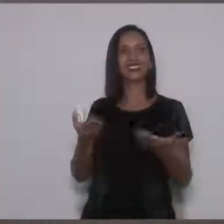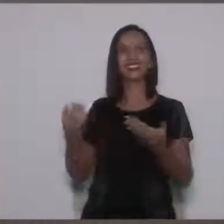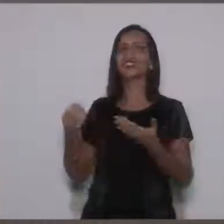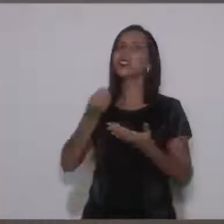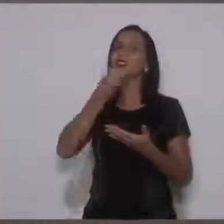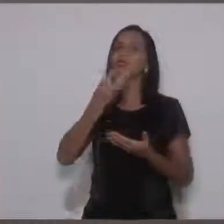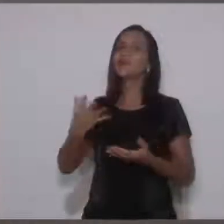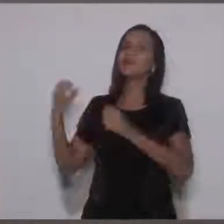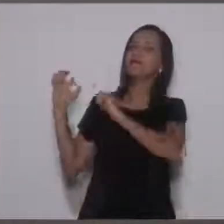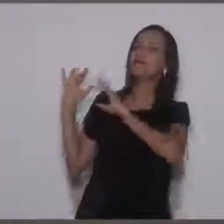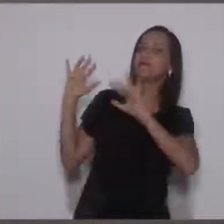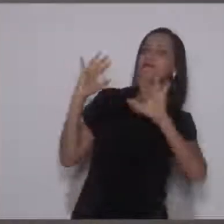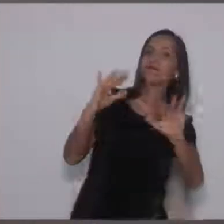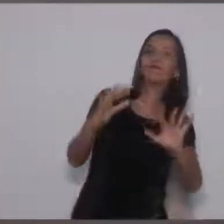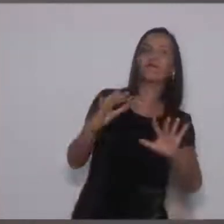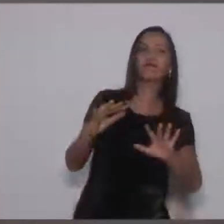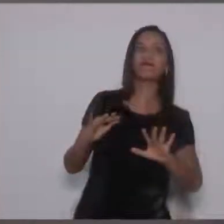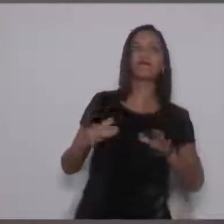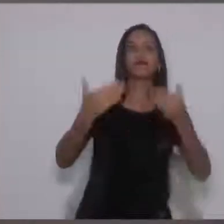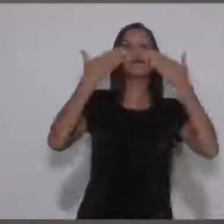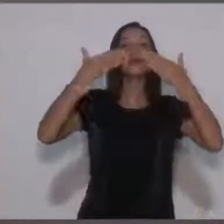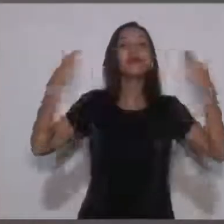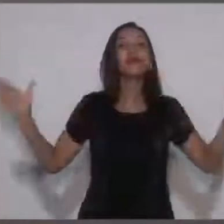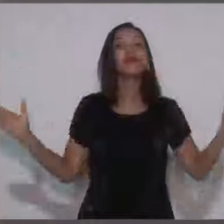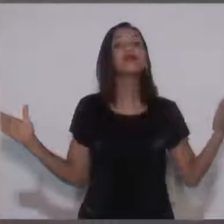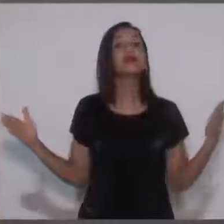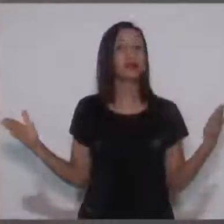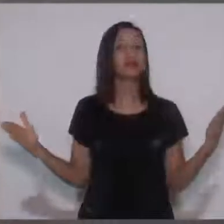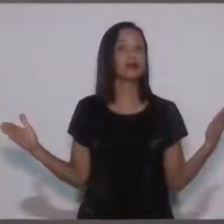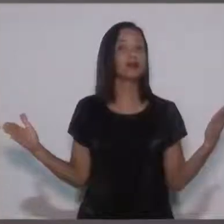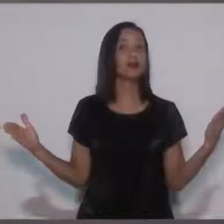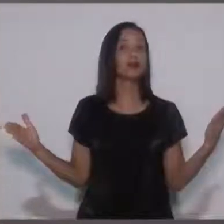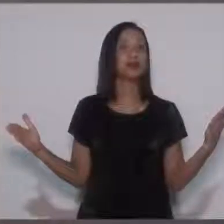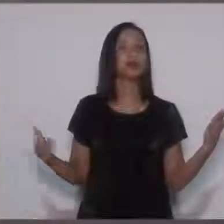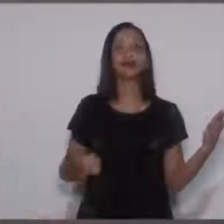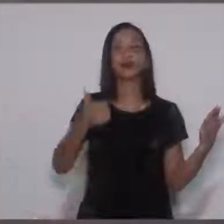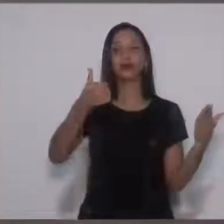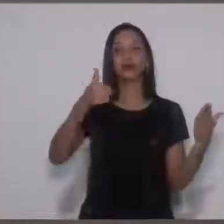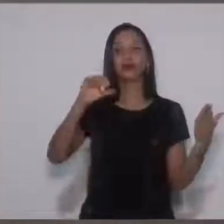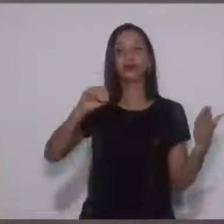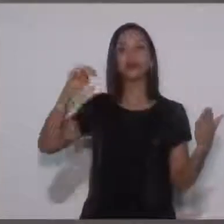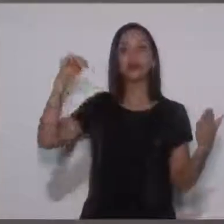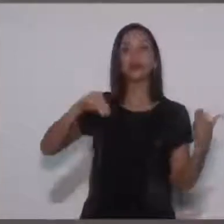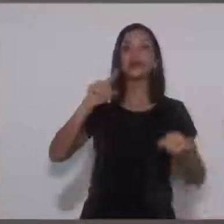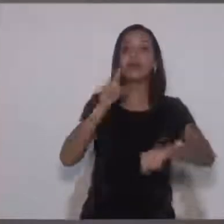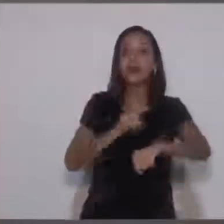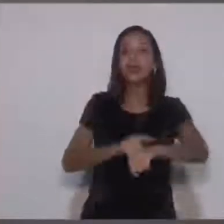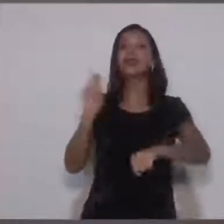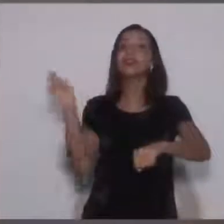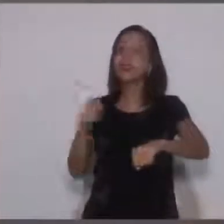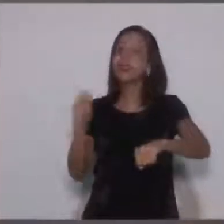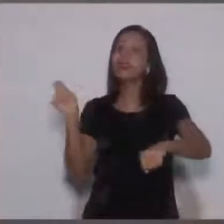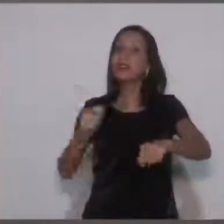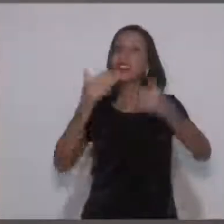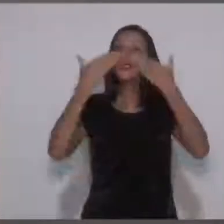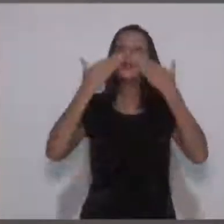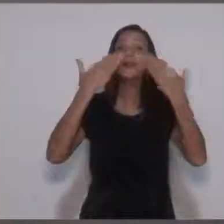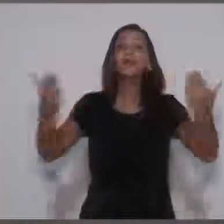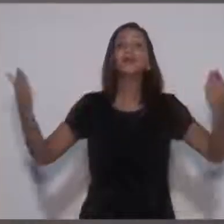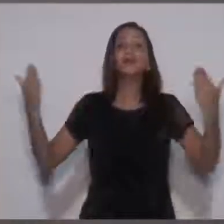para expor, não é? E tem 10 minutos para falar, tempo suficiente para expor.